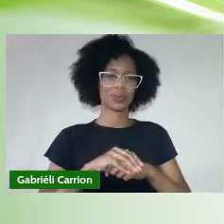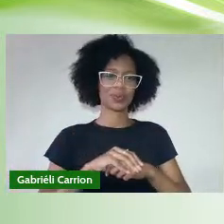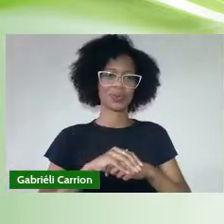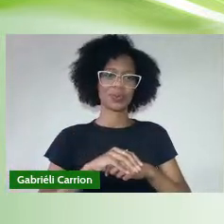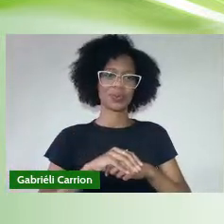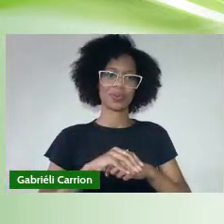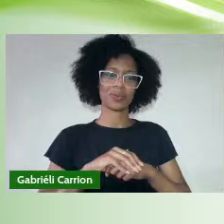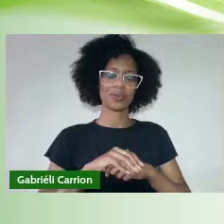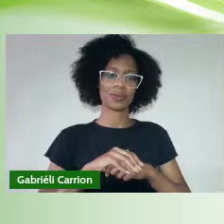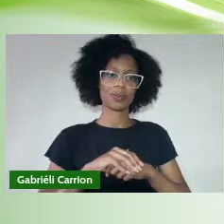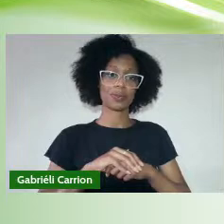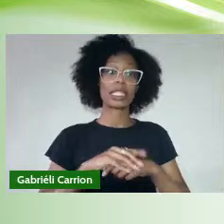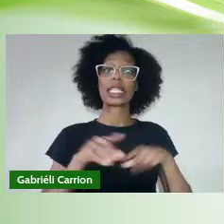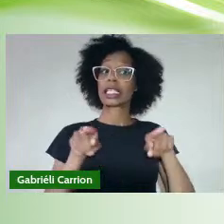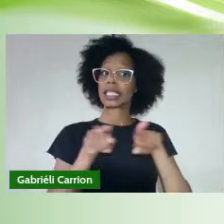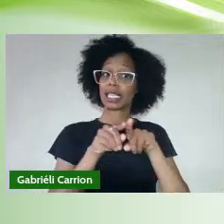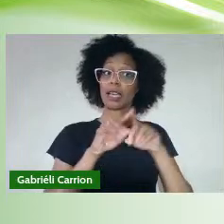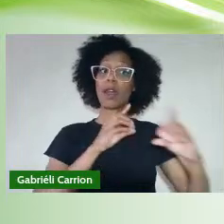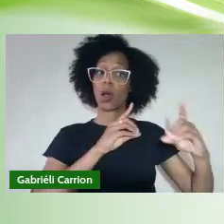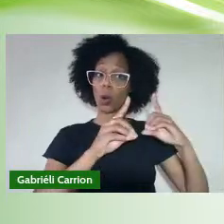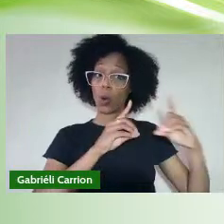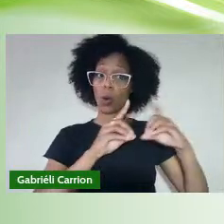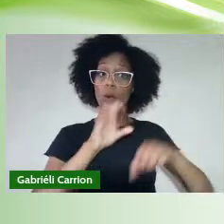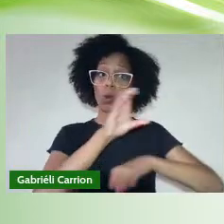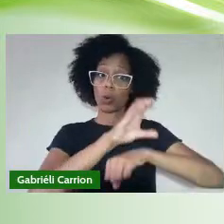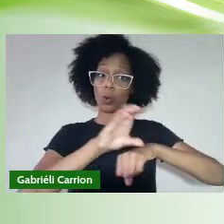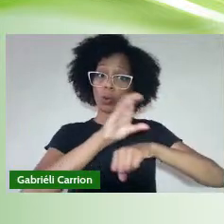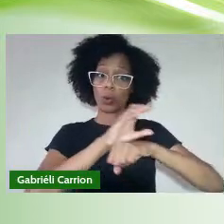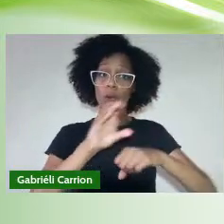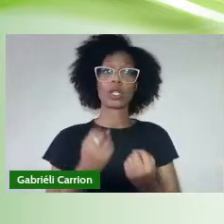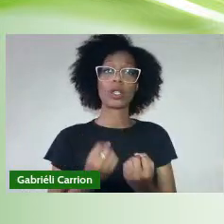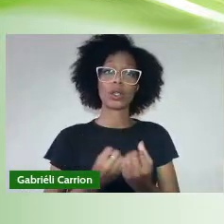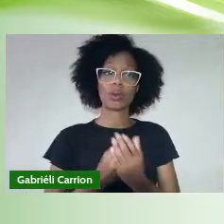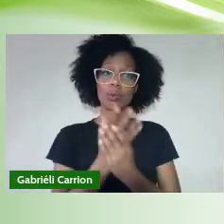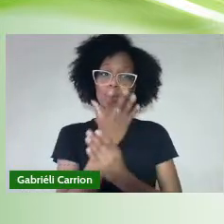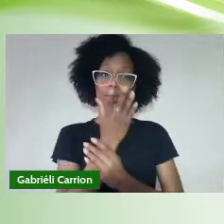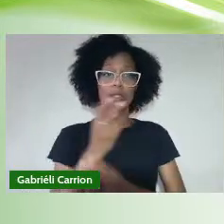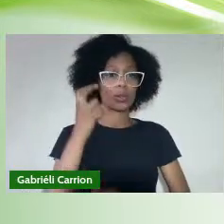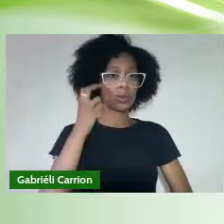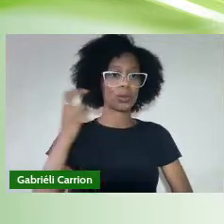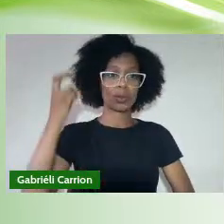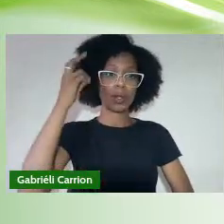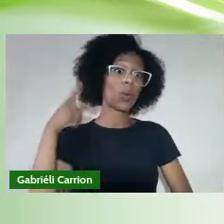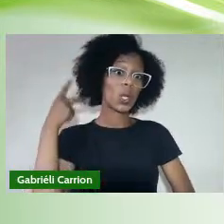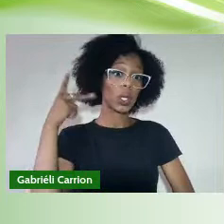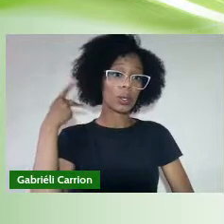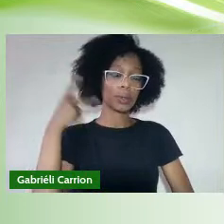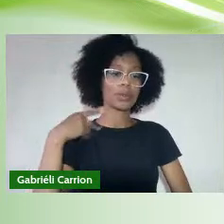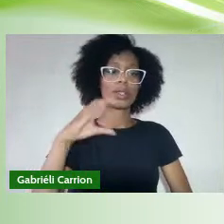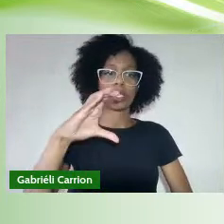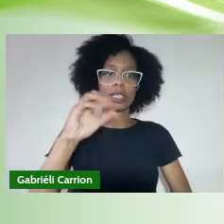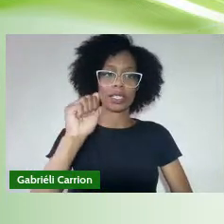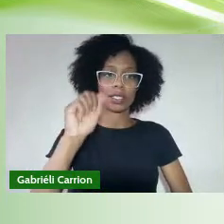A senhora coordenadora do curso de Produção e Política Cultural, professora Cássia Ferreira Miranda.